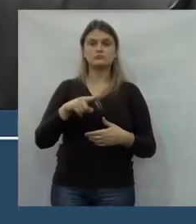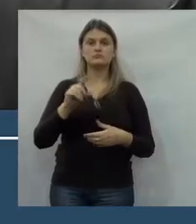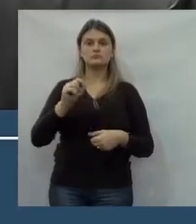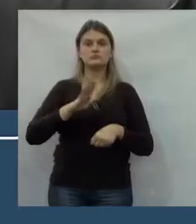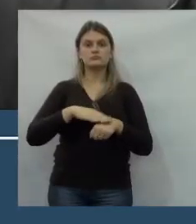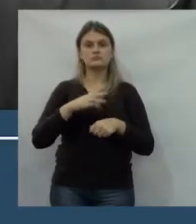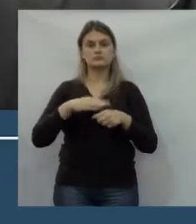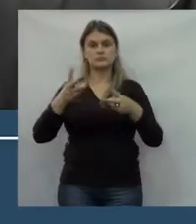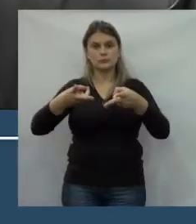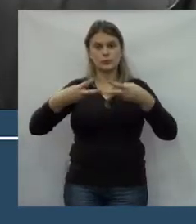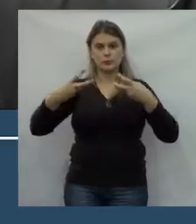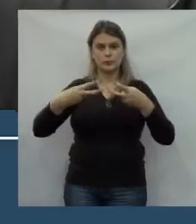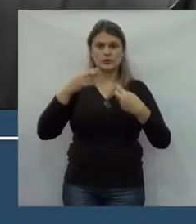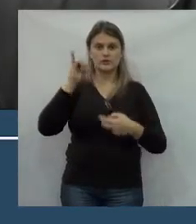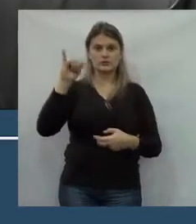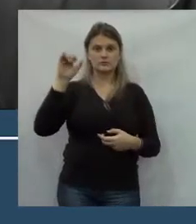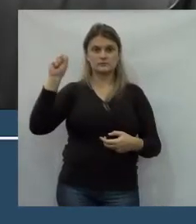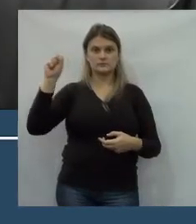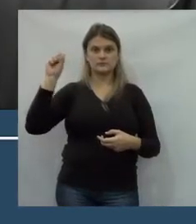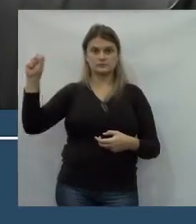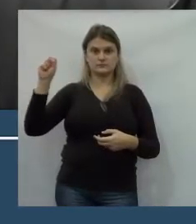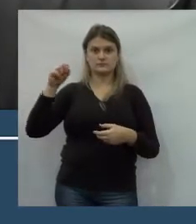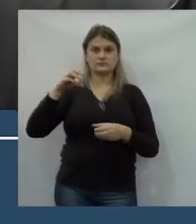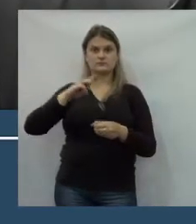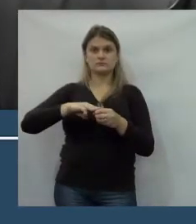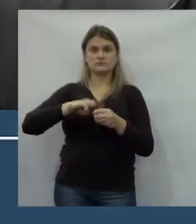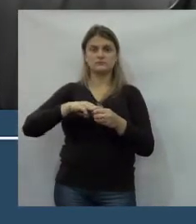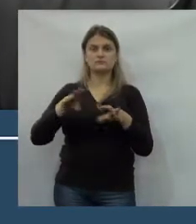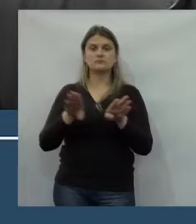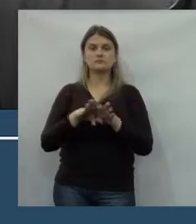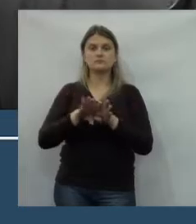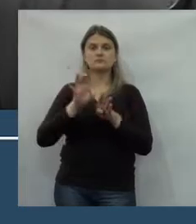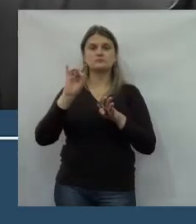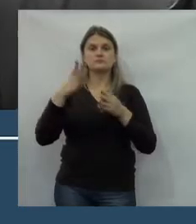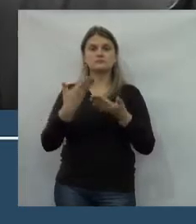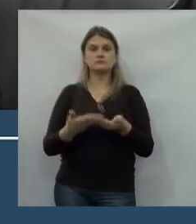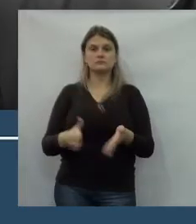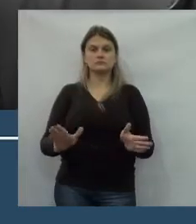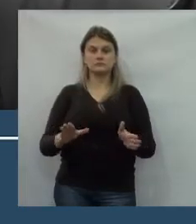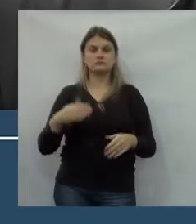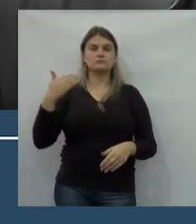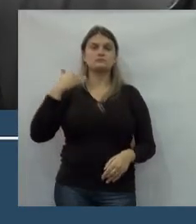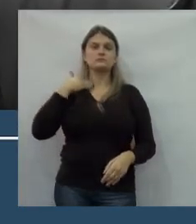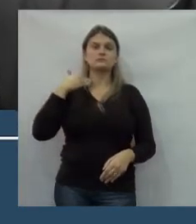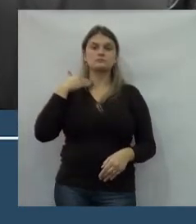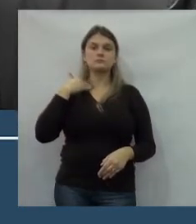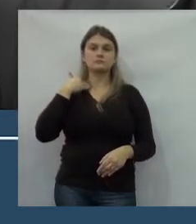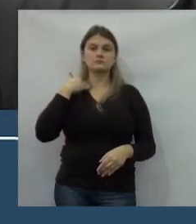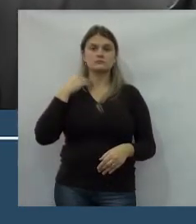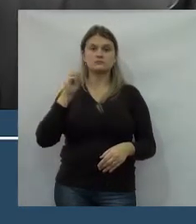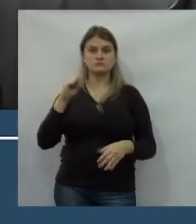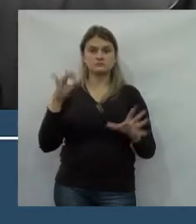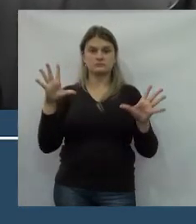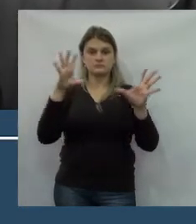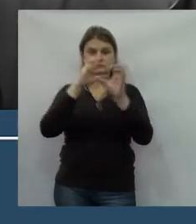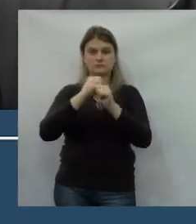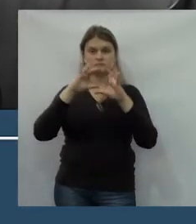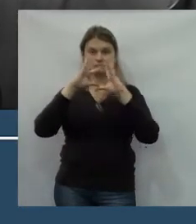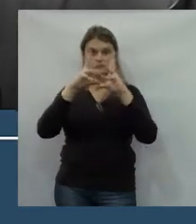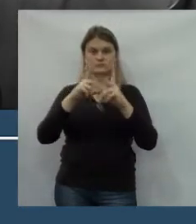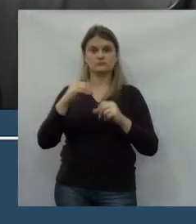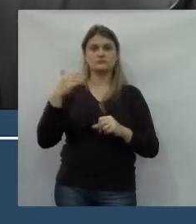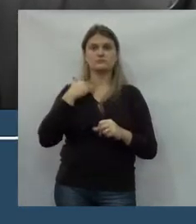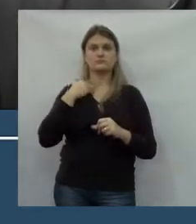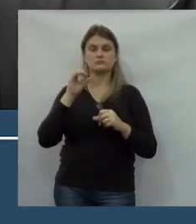a que mais arrecada ISS no município, ela só perde para os bancos, e isso se formarmos todos os